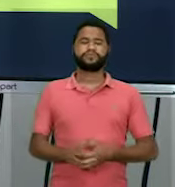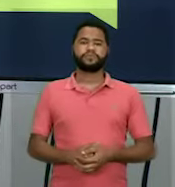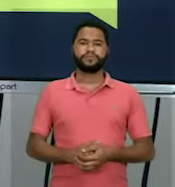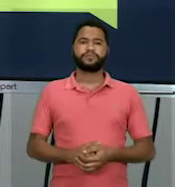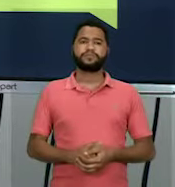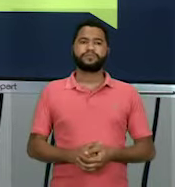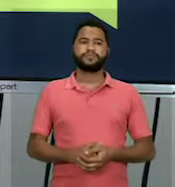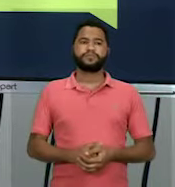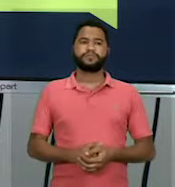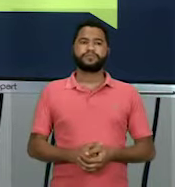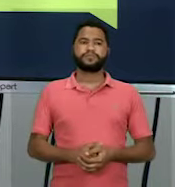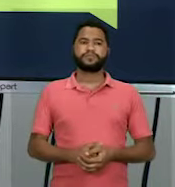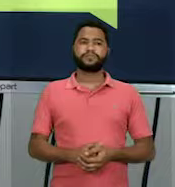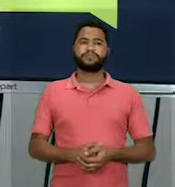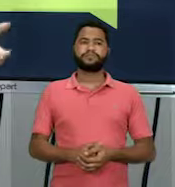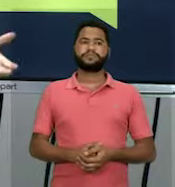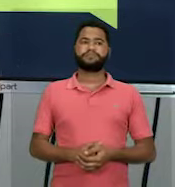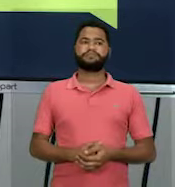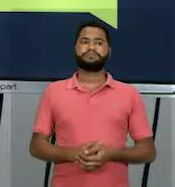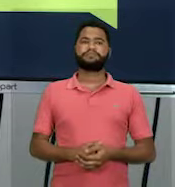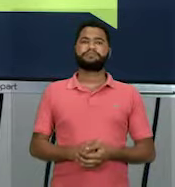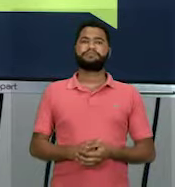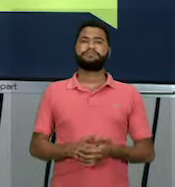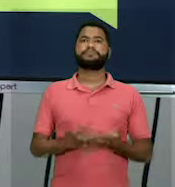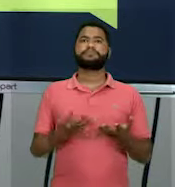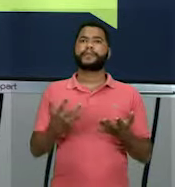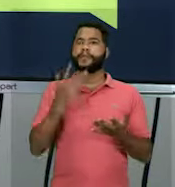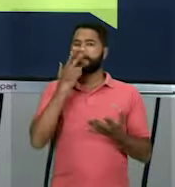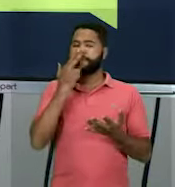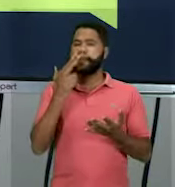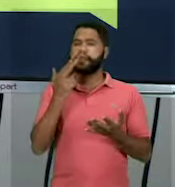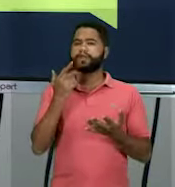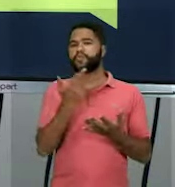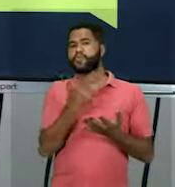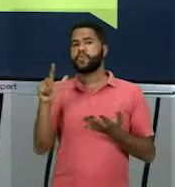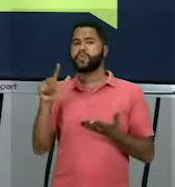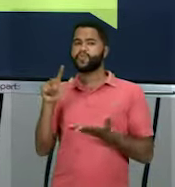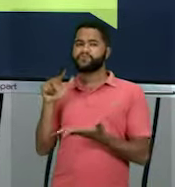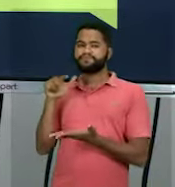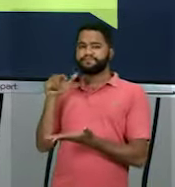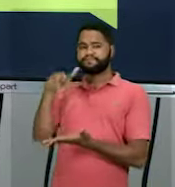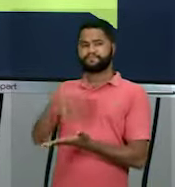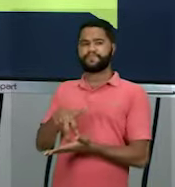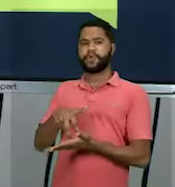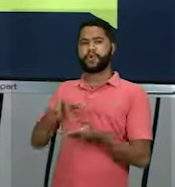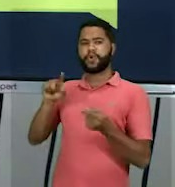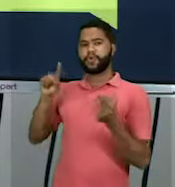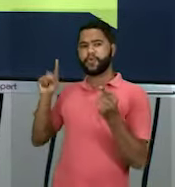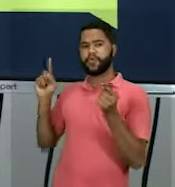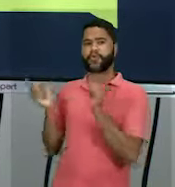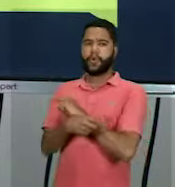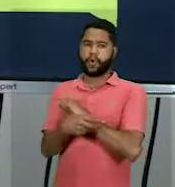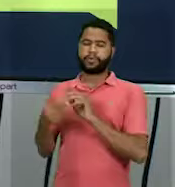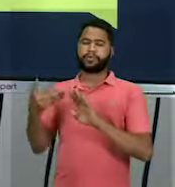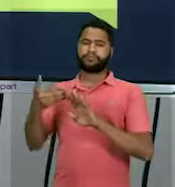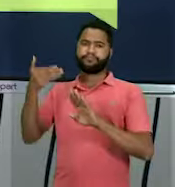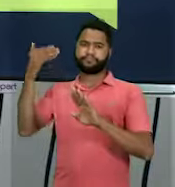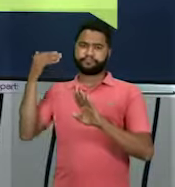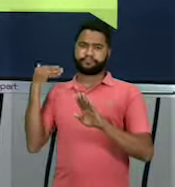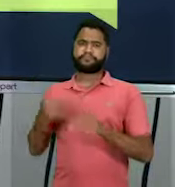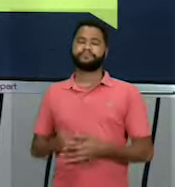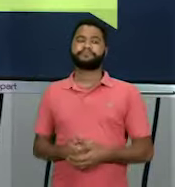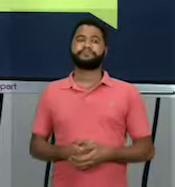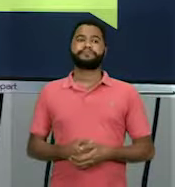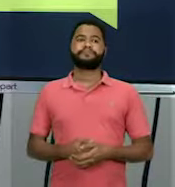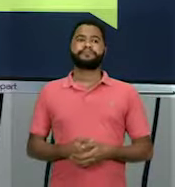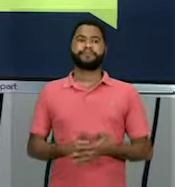uma outra, um outro posicionamento, né, um posicionamento contrário a quem até então que vigorava,